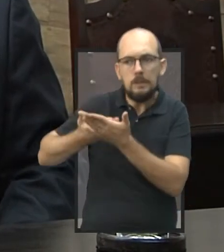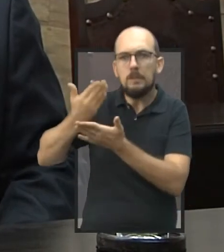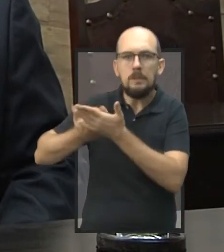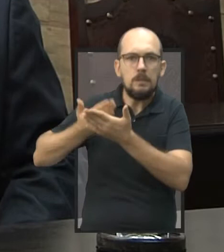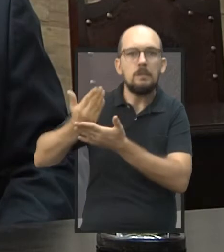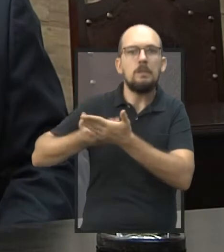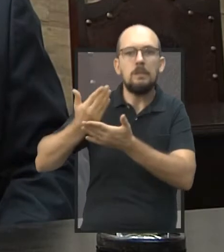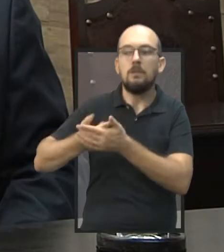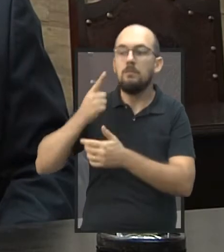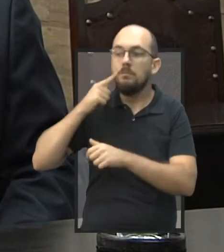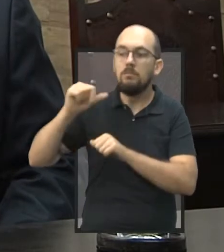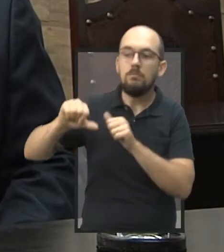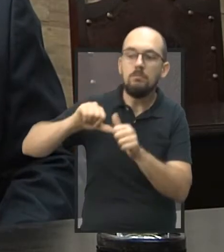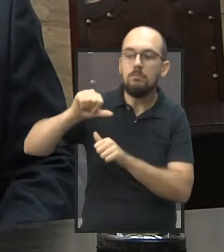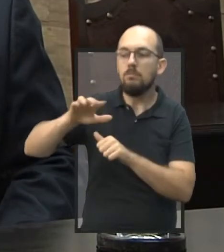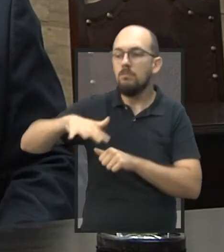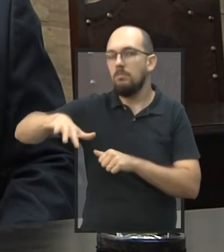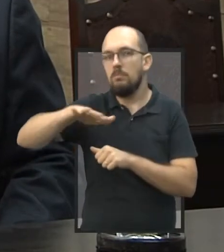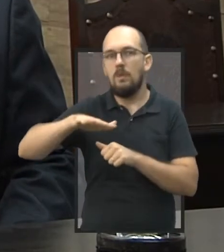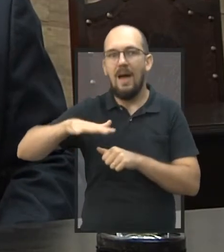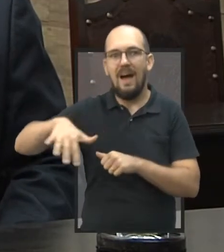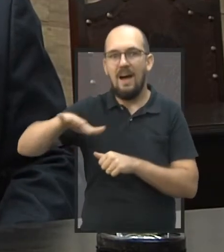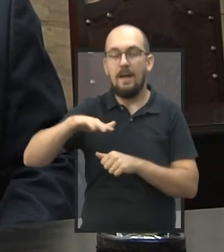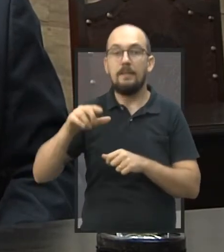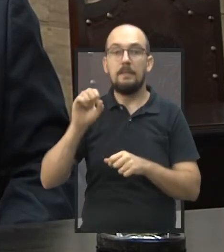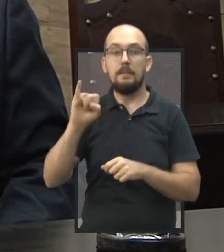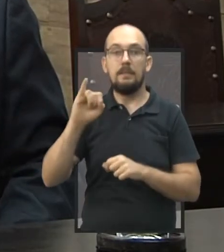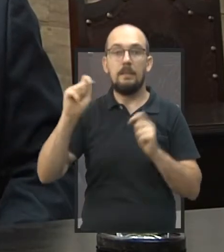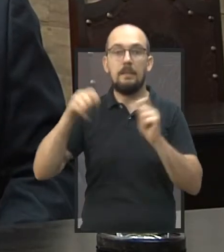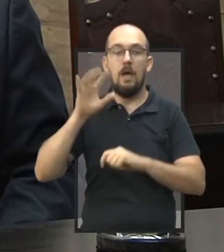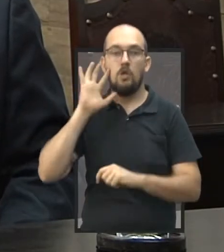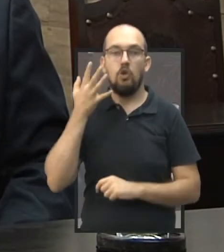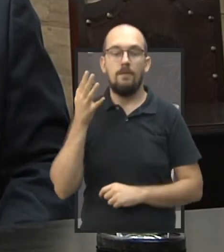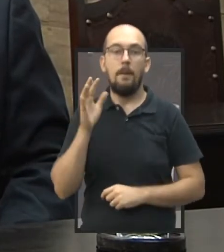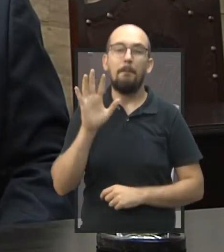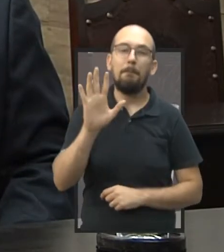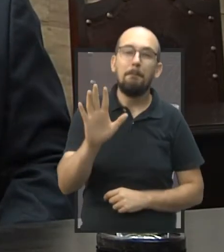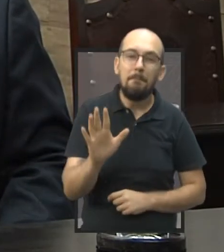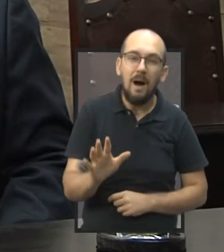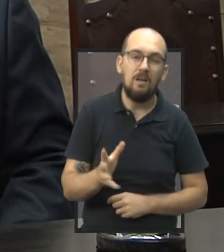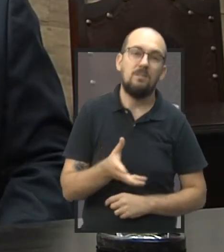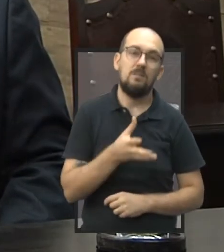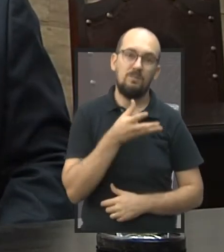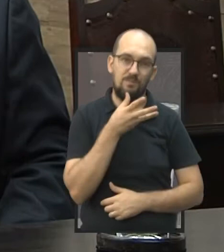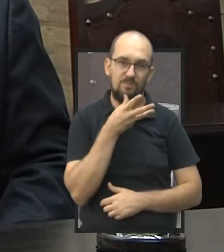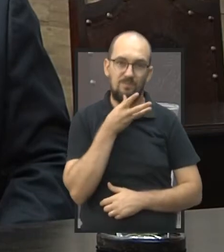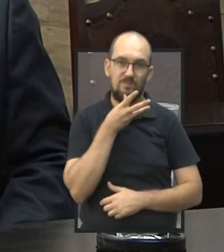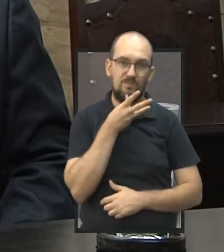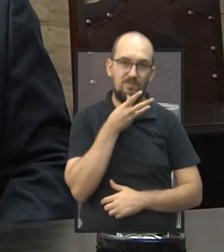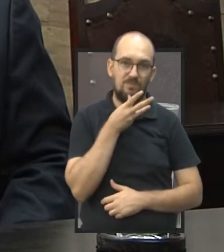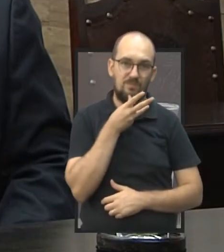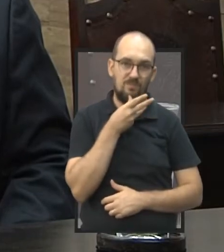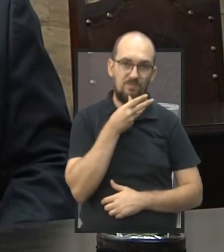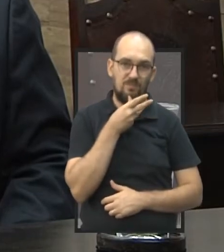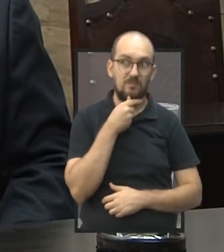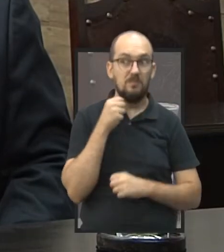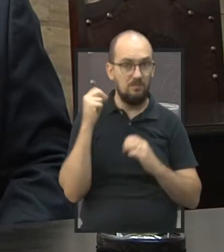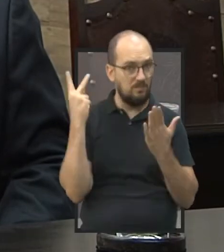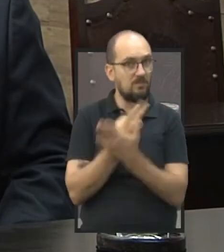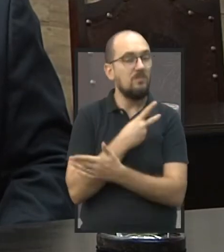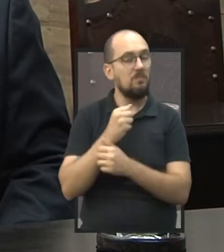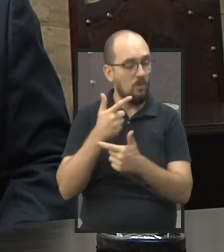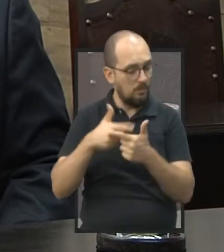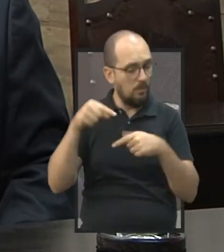os estudos do terreno, da área, para ver se tem alguma solução. Só que está bem devagar o processo e pode gerar